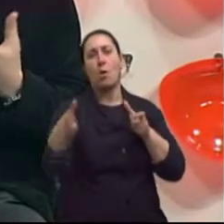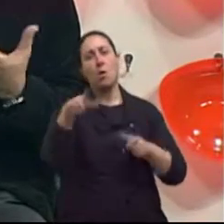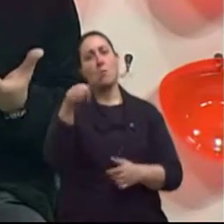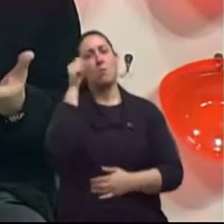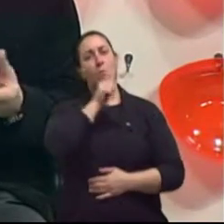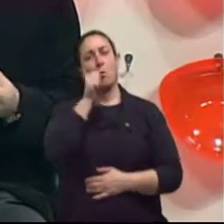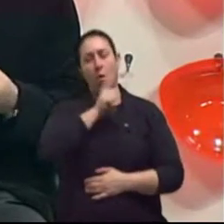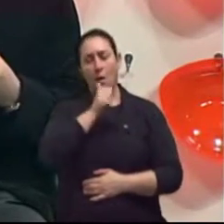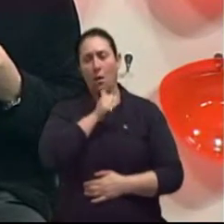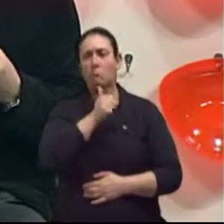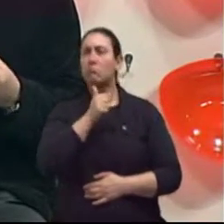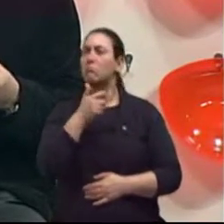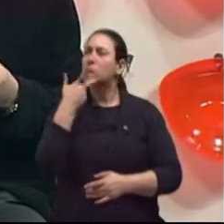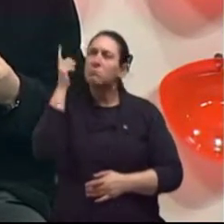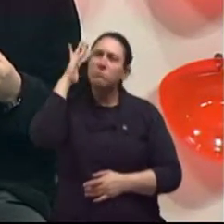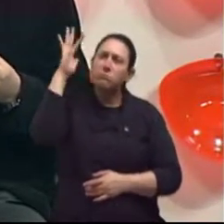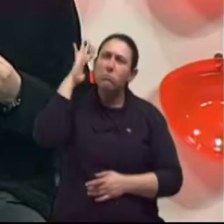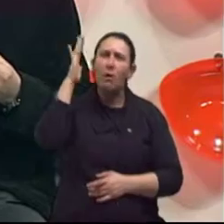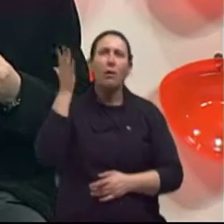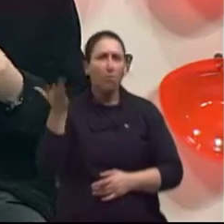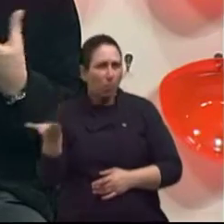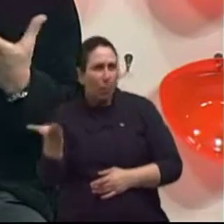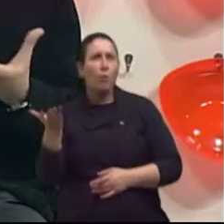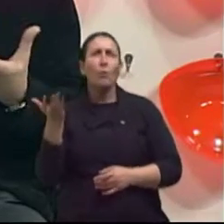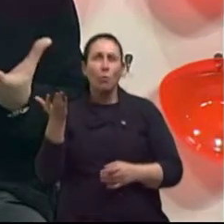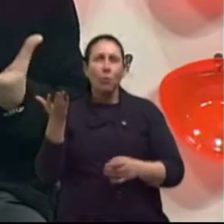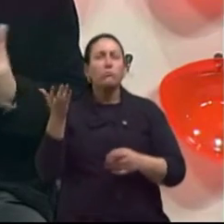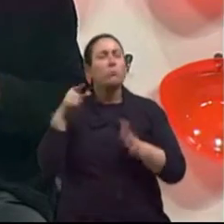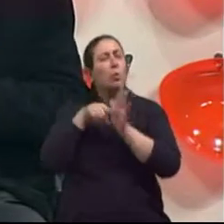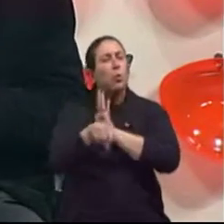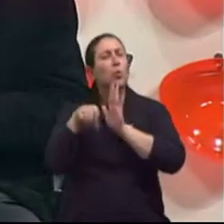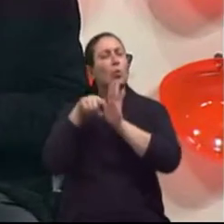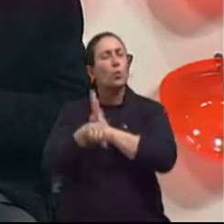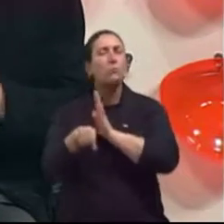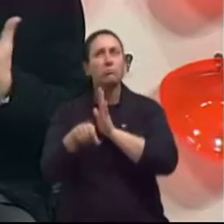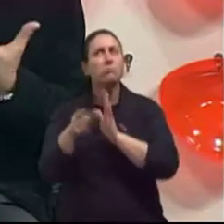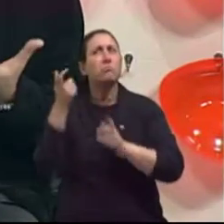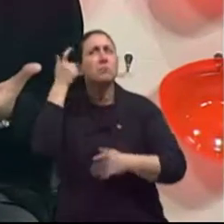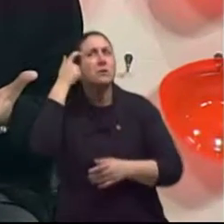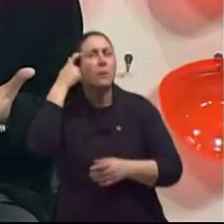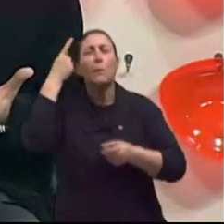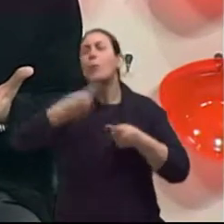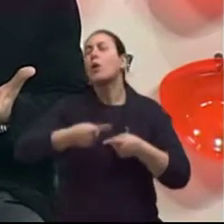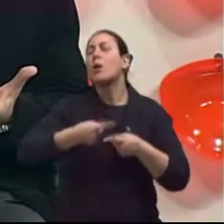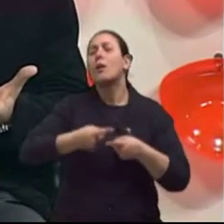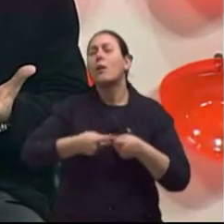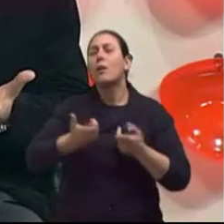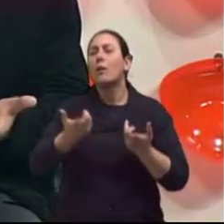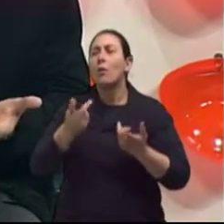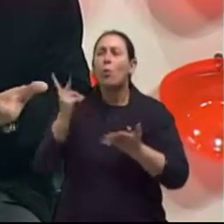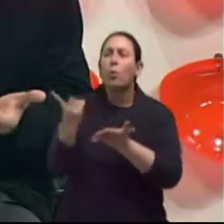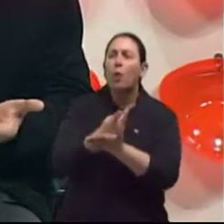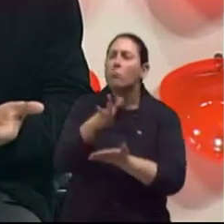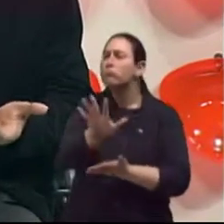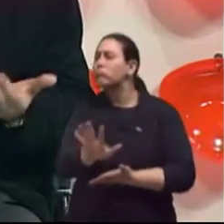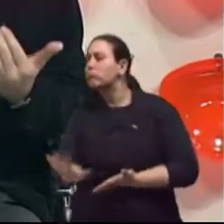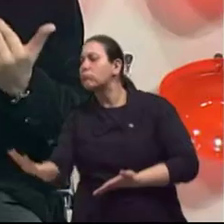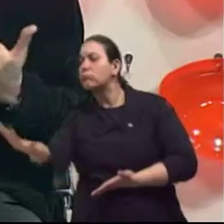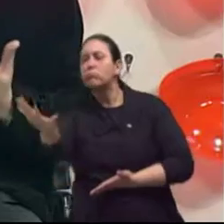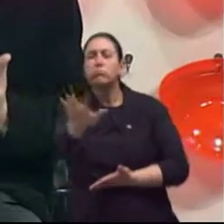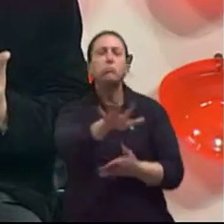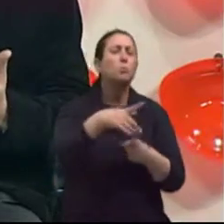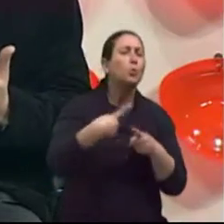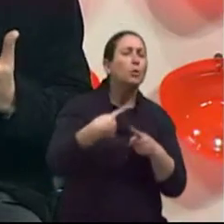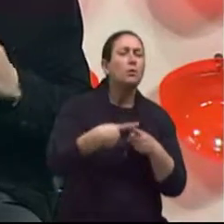questionamentos, uma série de questões hoje que a gente tem que pensar por que esse fenômeno está acontecendo. Será que isso é uma coisa